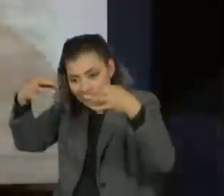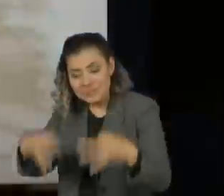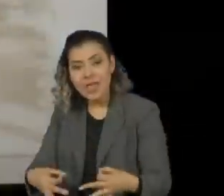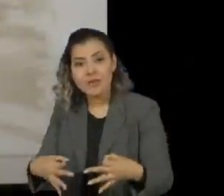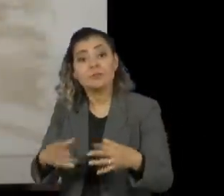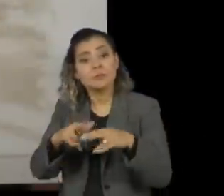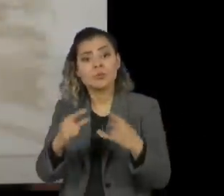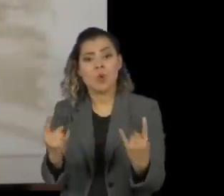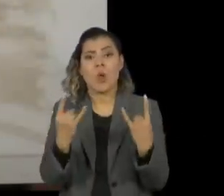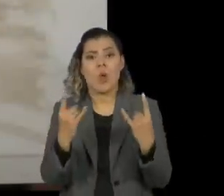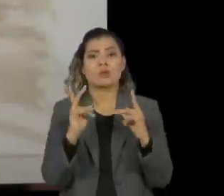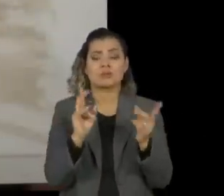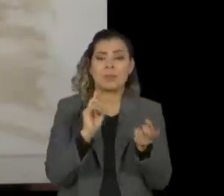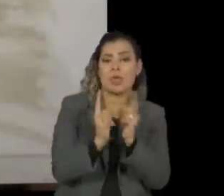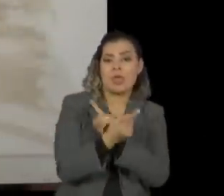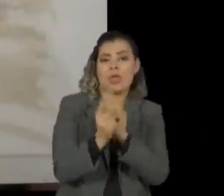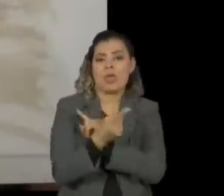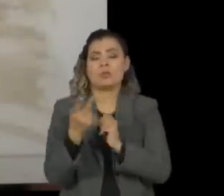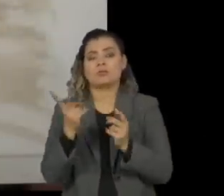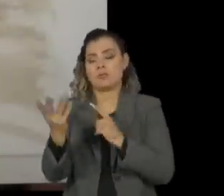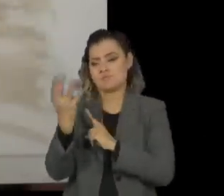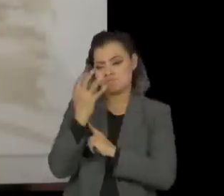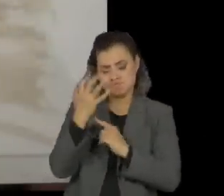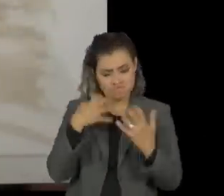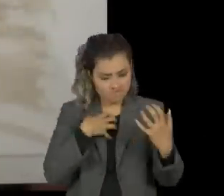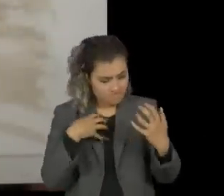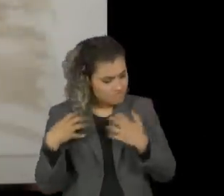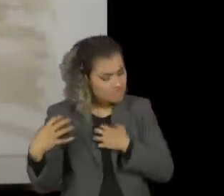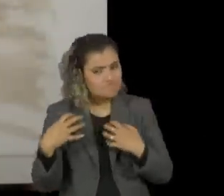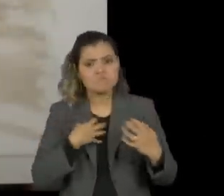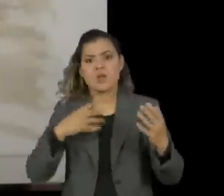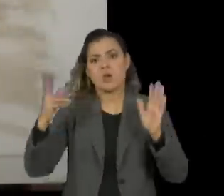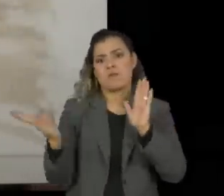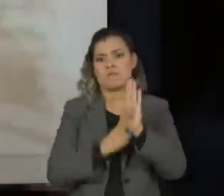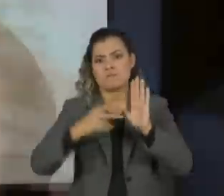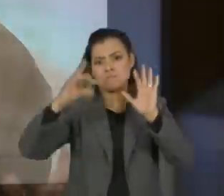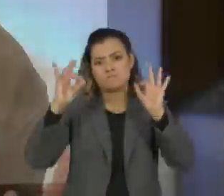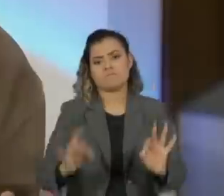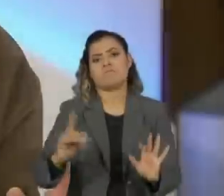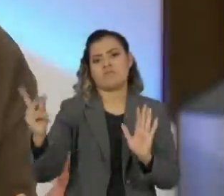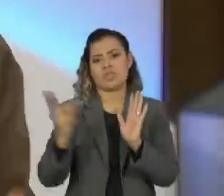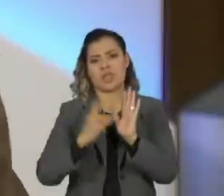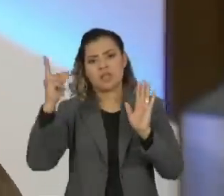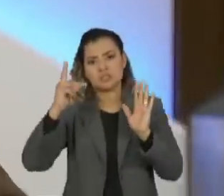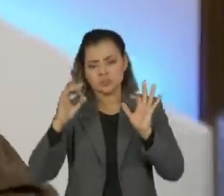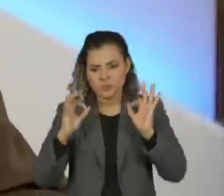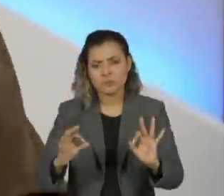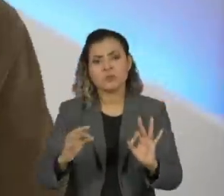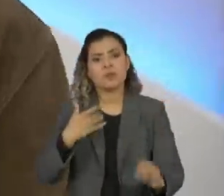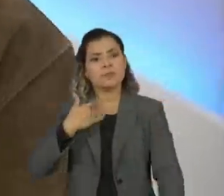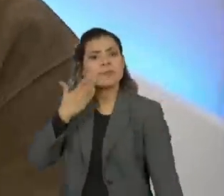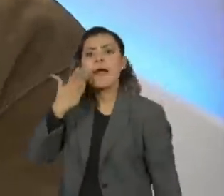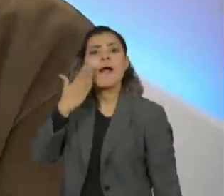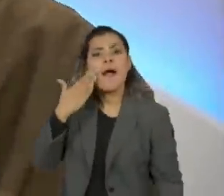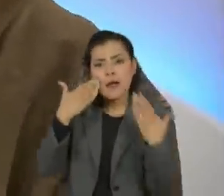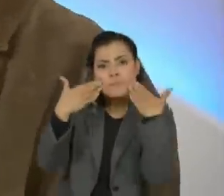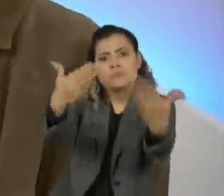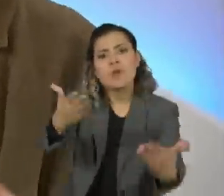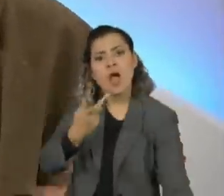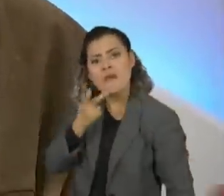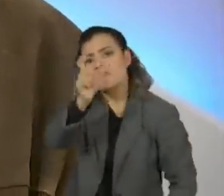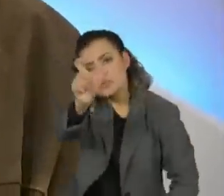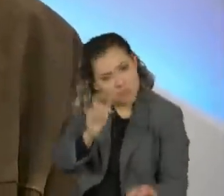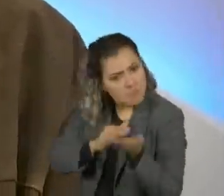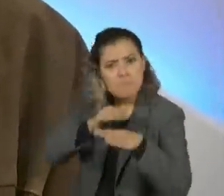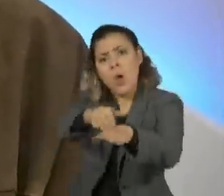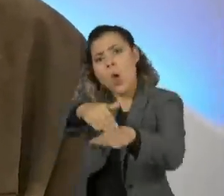foi sempre contraventor, o rock foi sempre catártico, sincero, honesto, visceral, sabe, você diz na cara, sabe? Então,